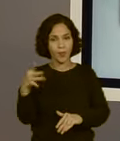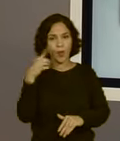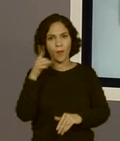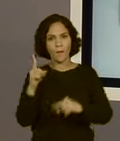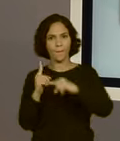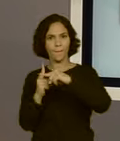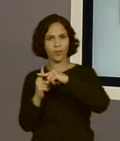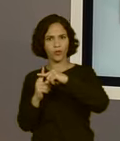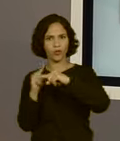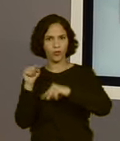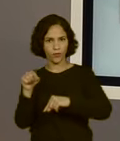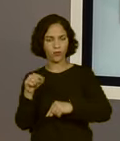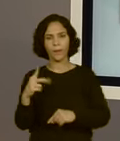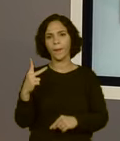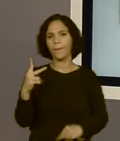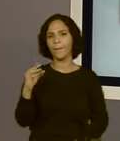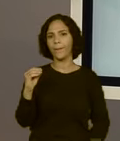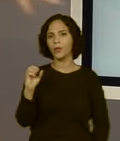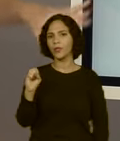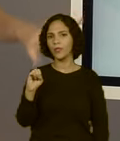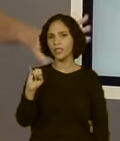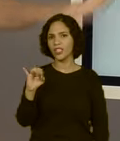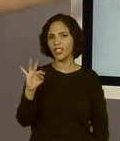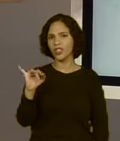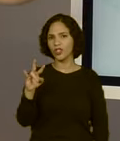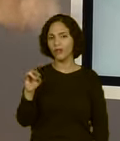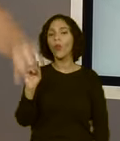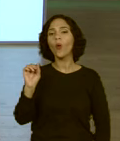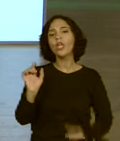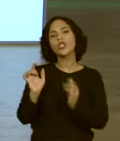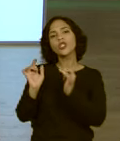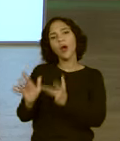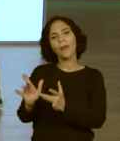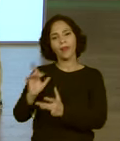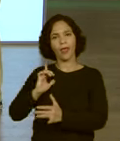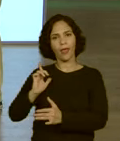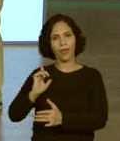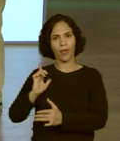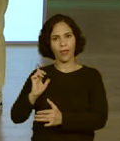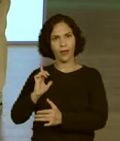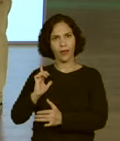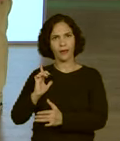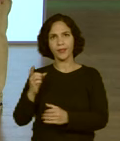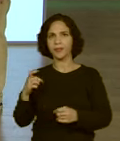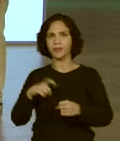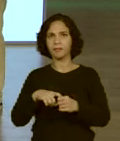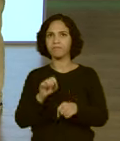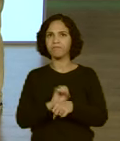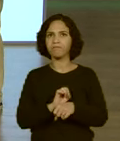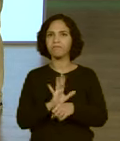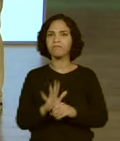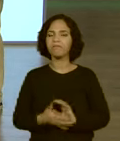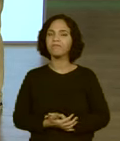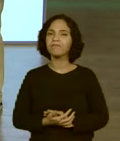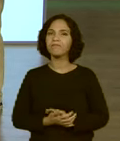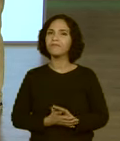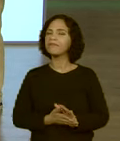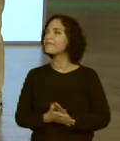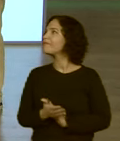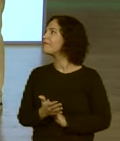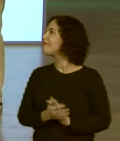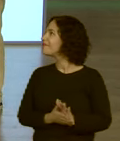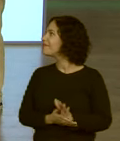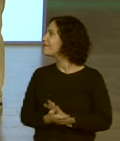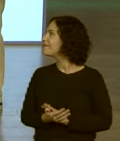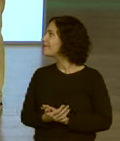positivo... Ah, não voltou. Aqui. Opa, agora voltou demais. Vamos lá. A gente